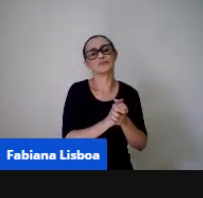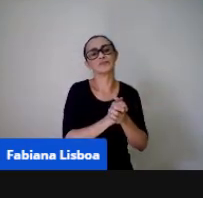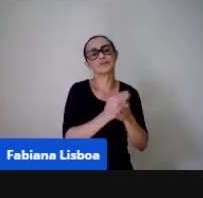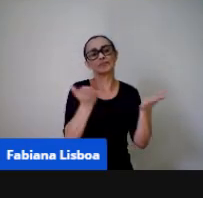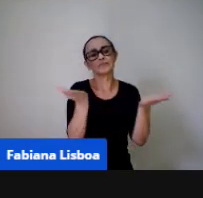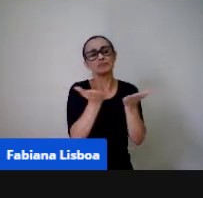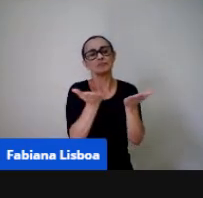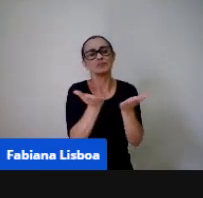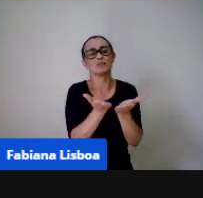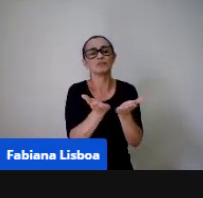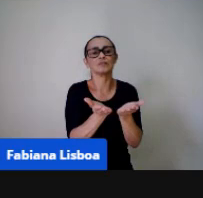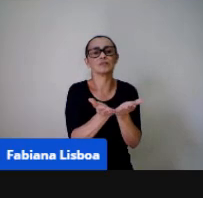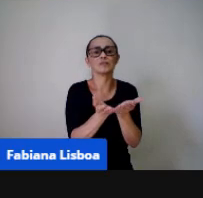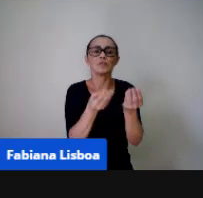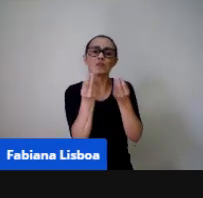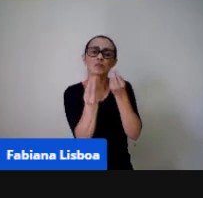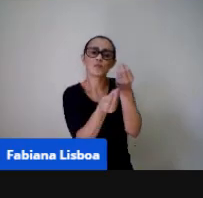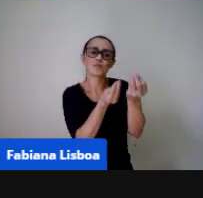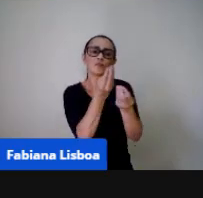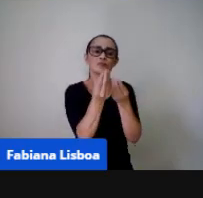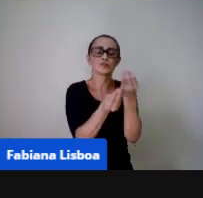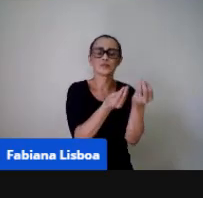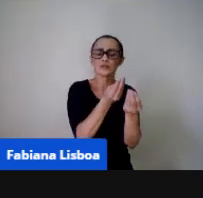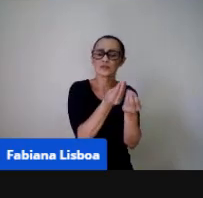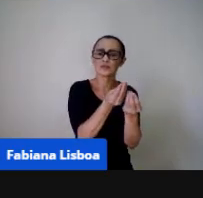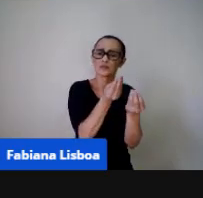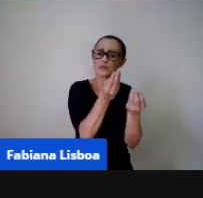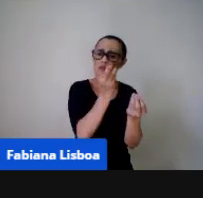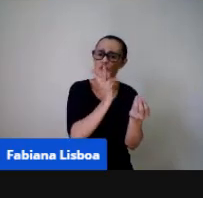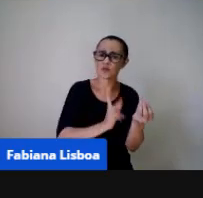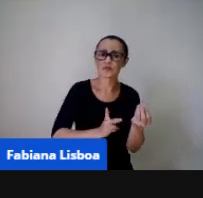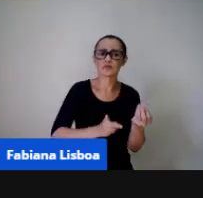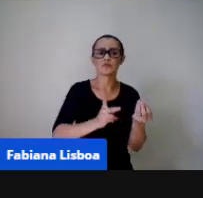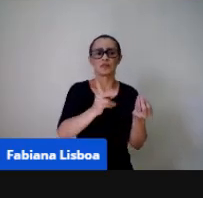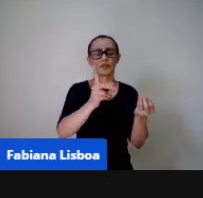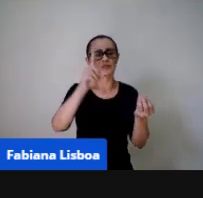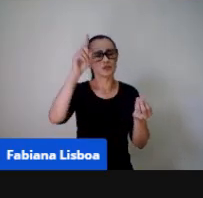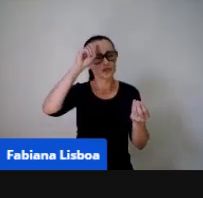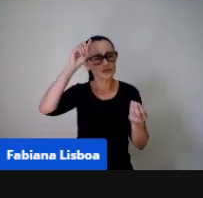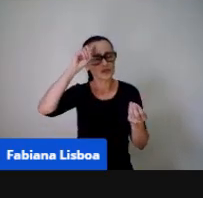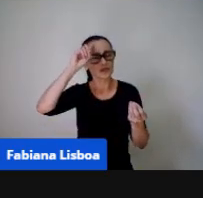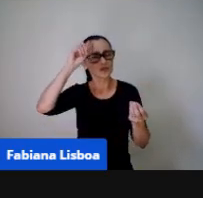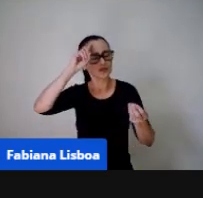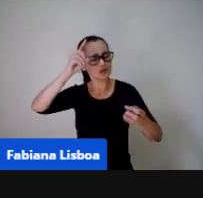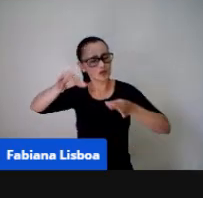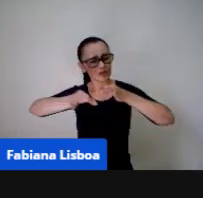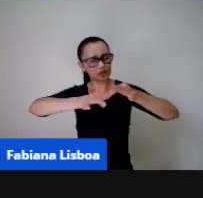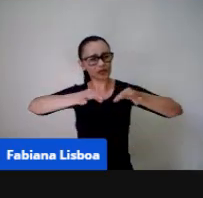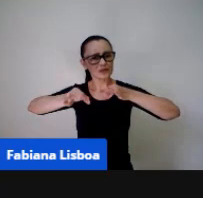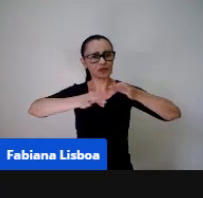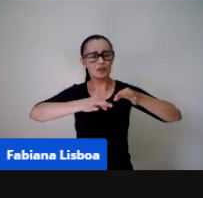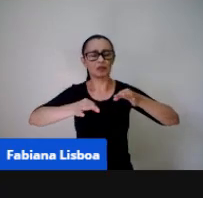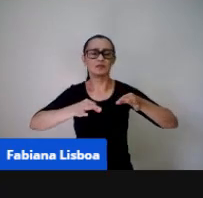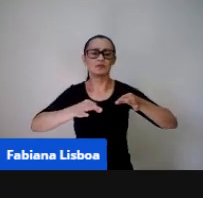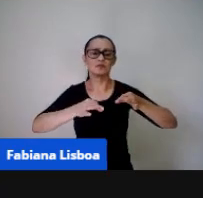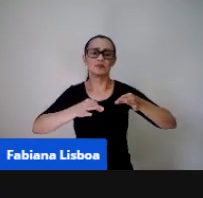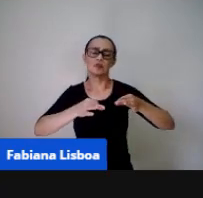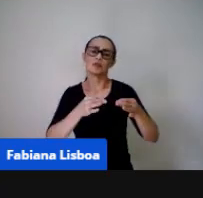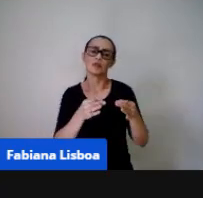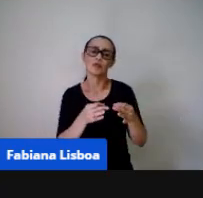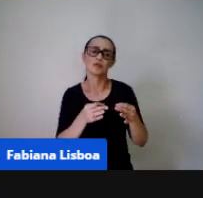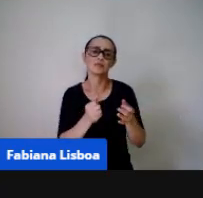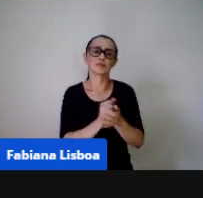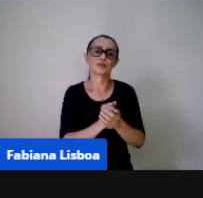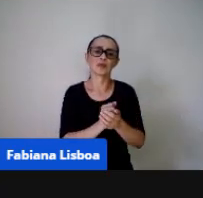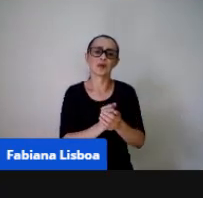essa noção de continuidade de regularidade num tempo que já foi e não volta mais nós temos um outro tempo